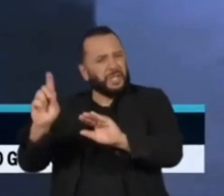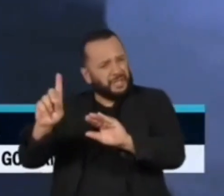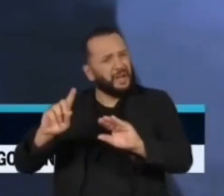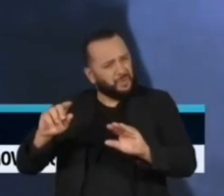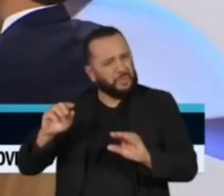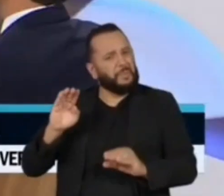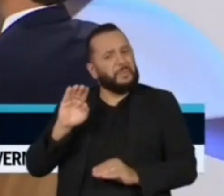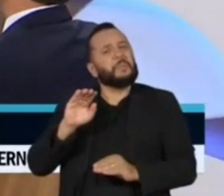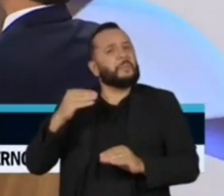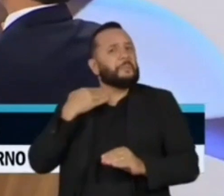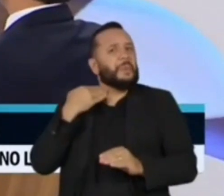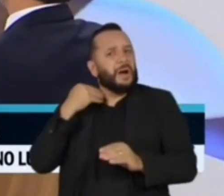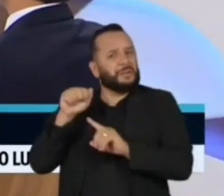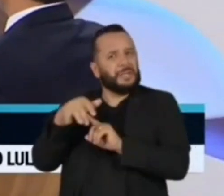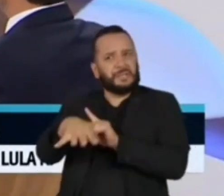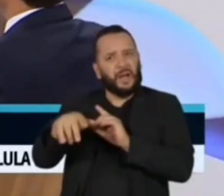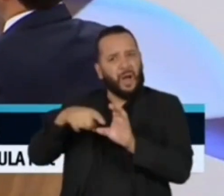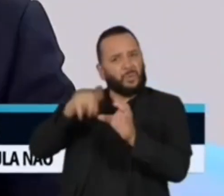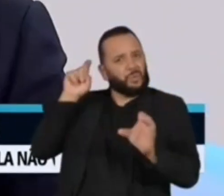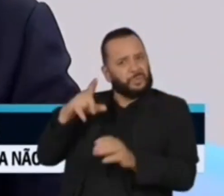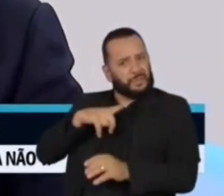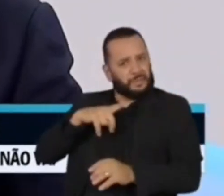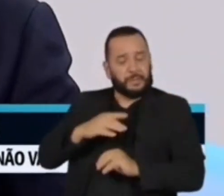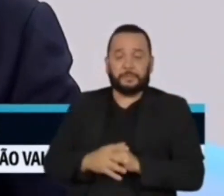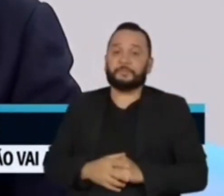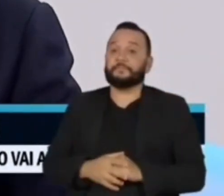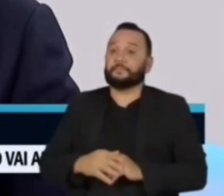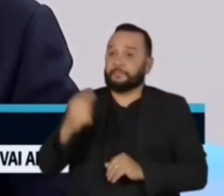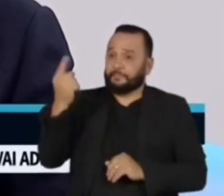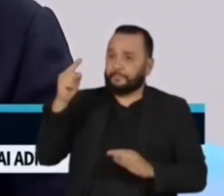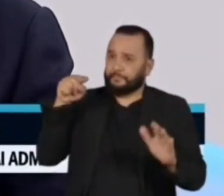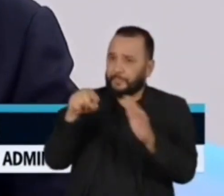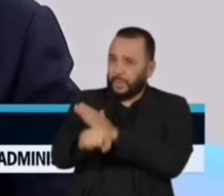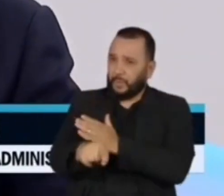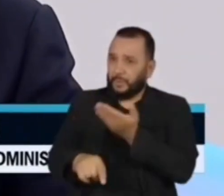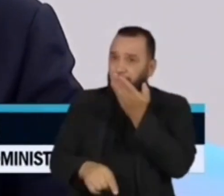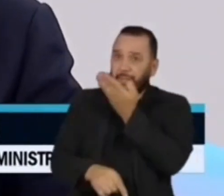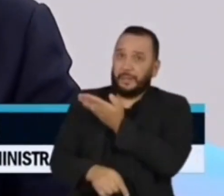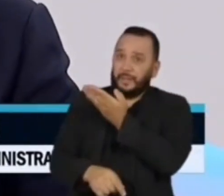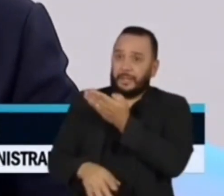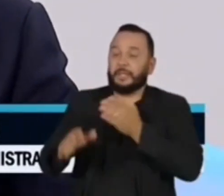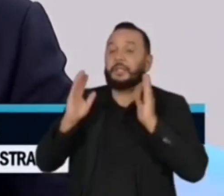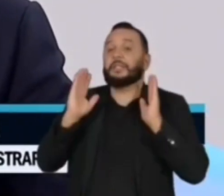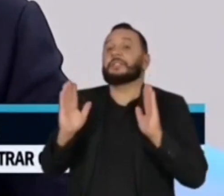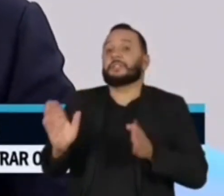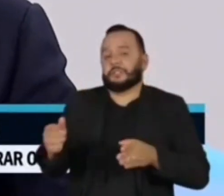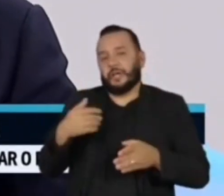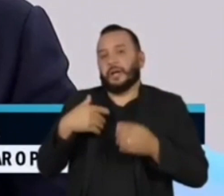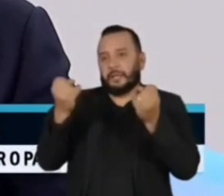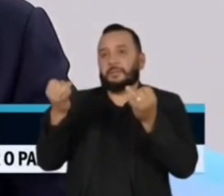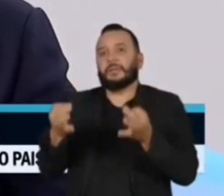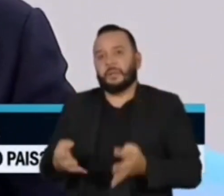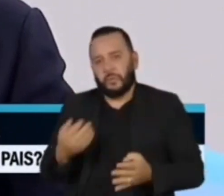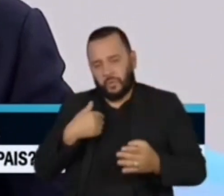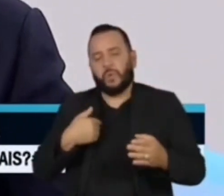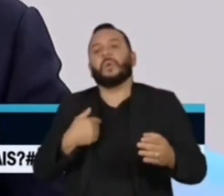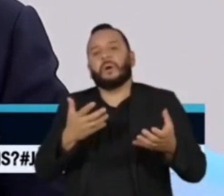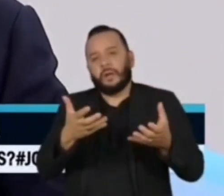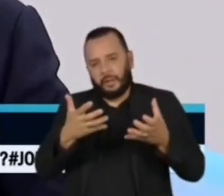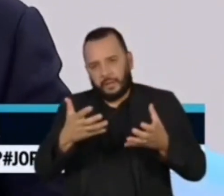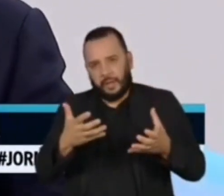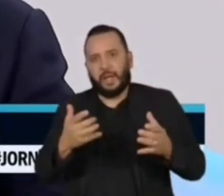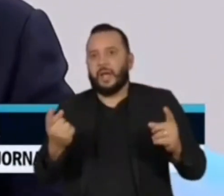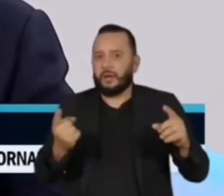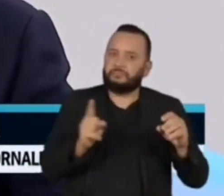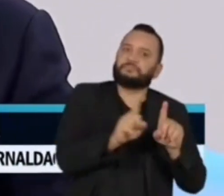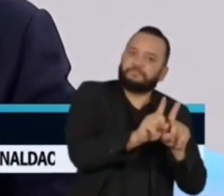do Banco Central. Logo na primeira pergunta, Campos Neto já ensaiou uma aproximação com o governo Lula. Eu vou fazer